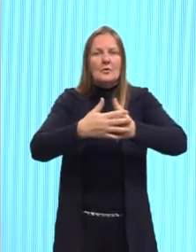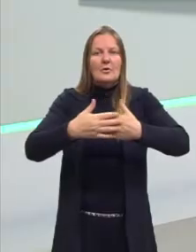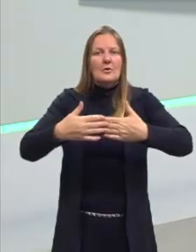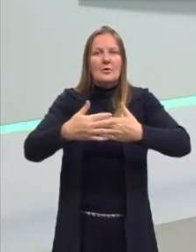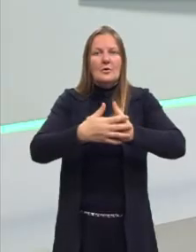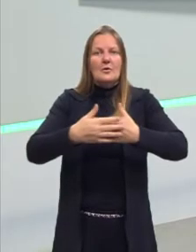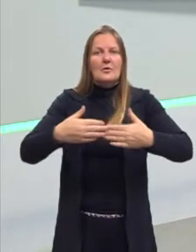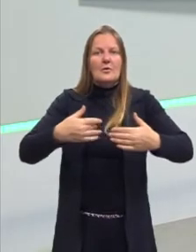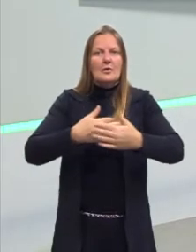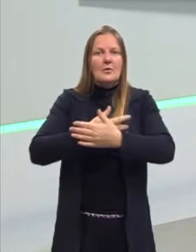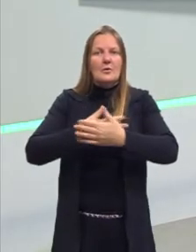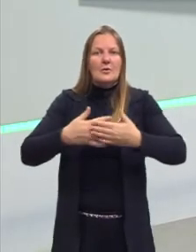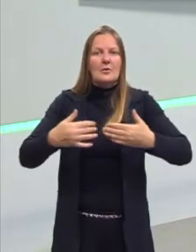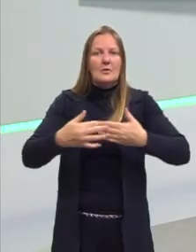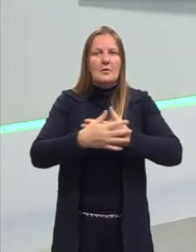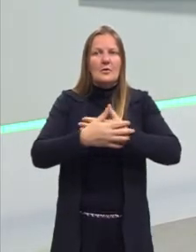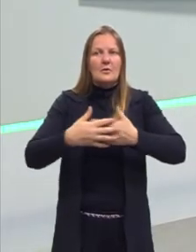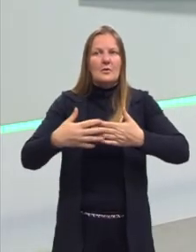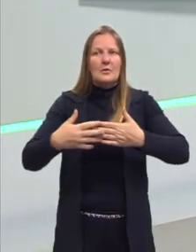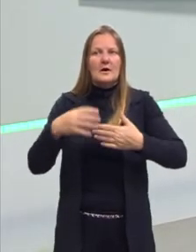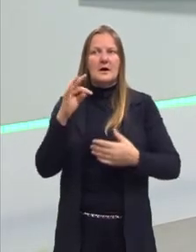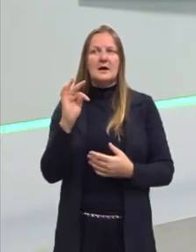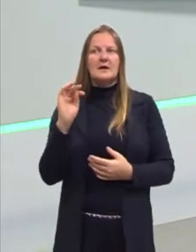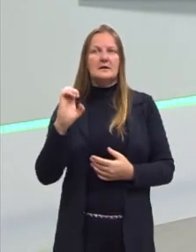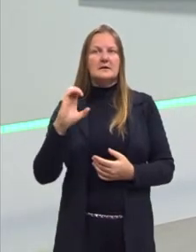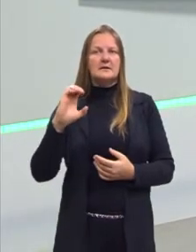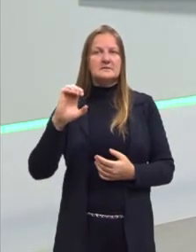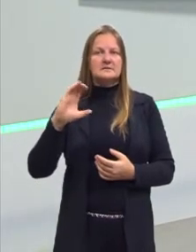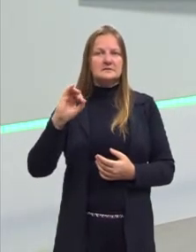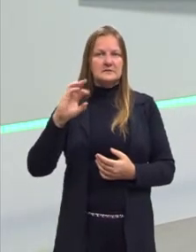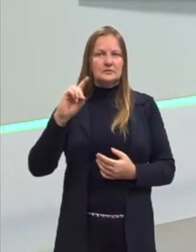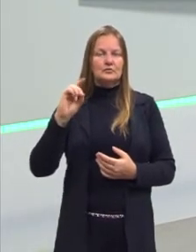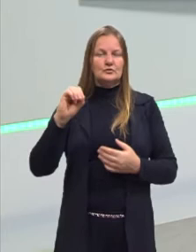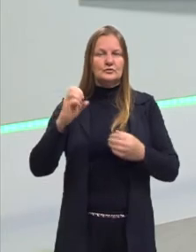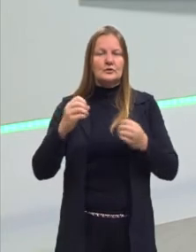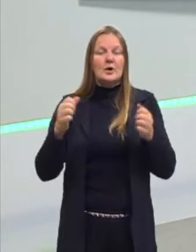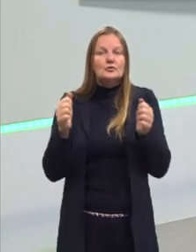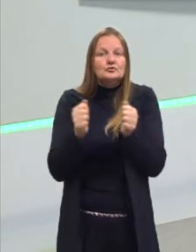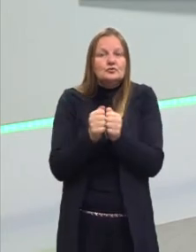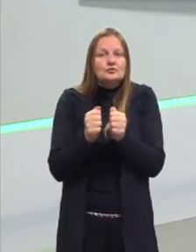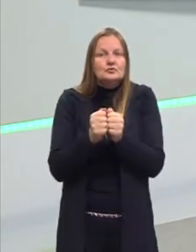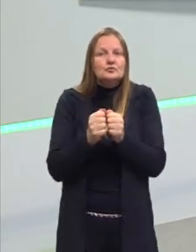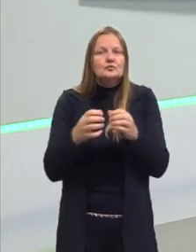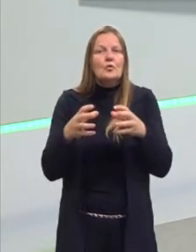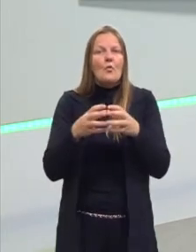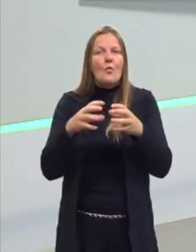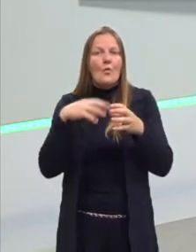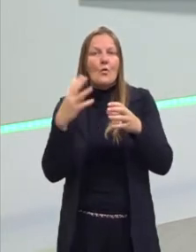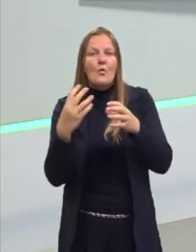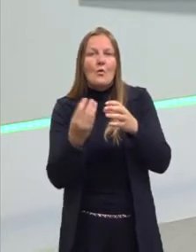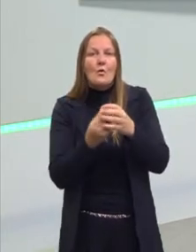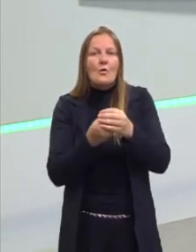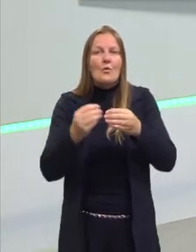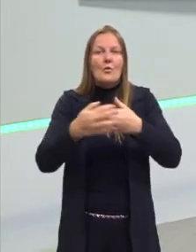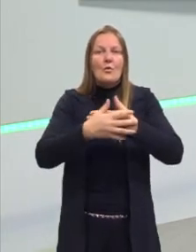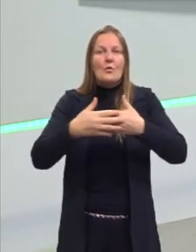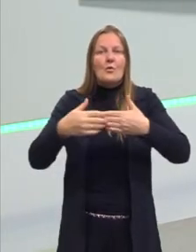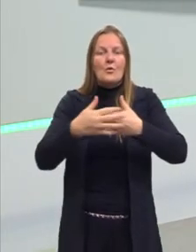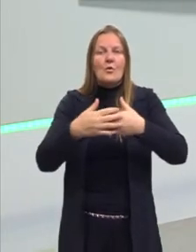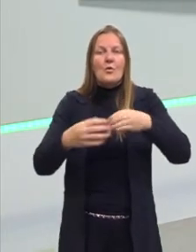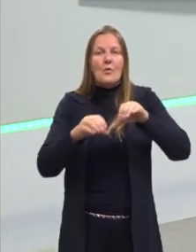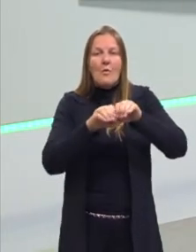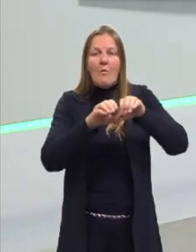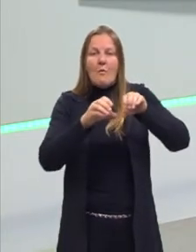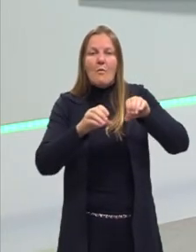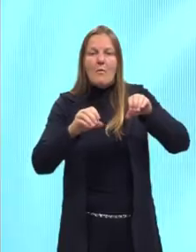certo? Então, o conjunto de tecido, ele pode formar e forma